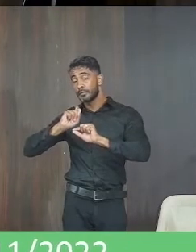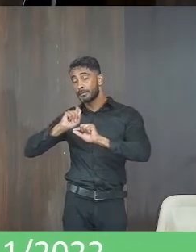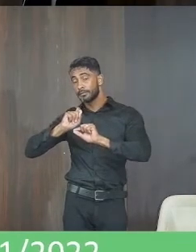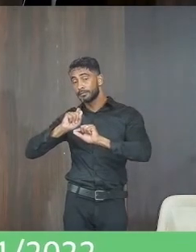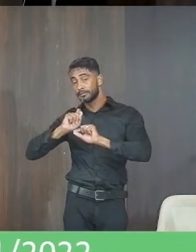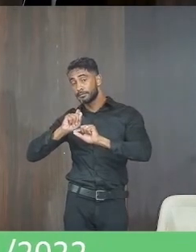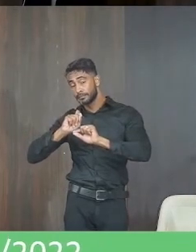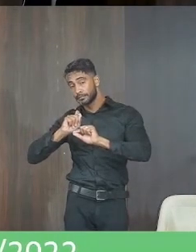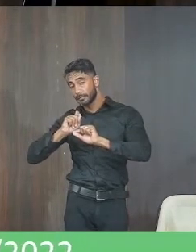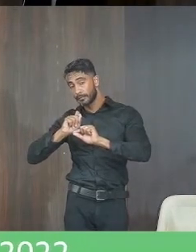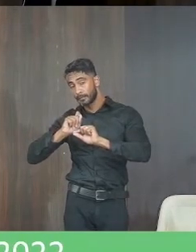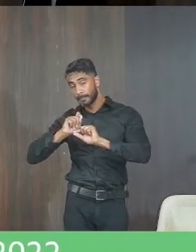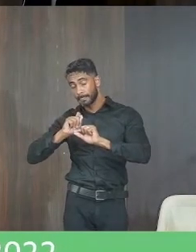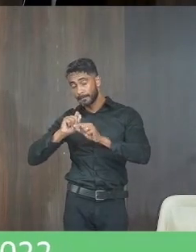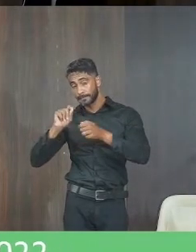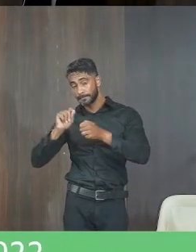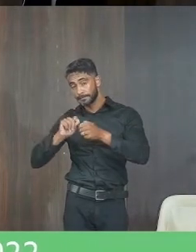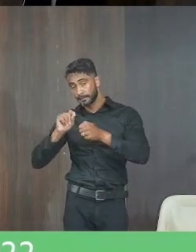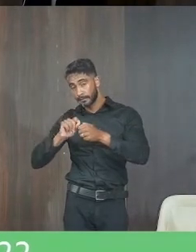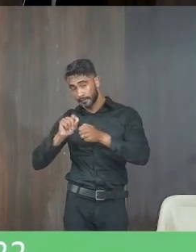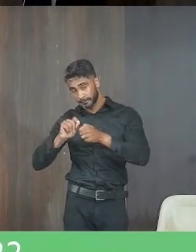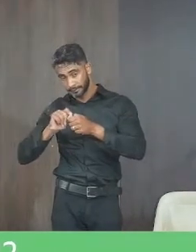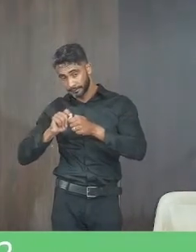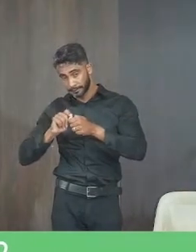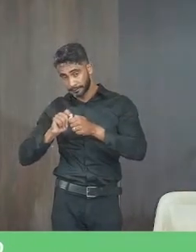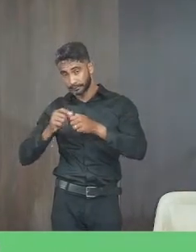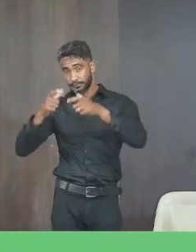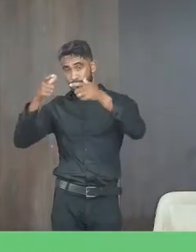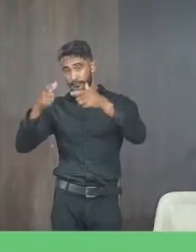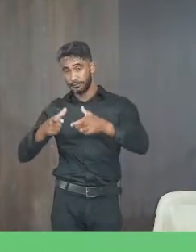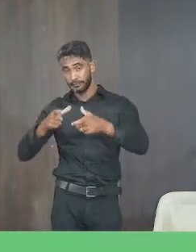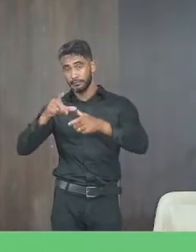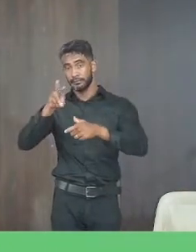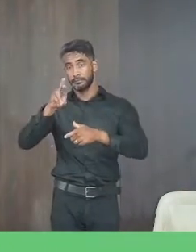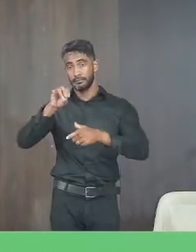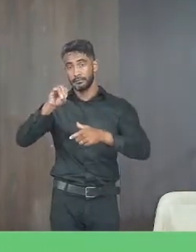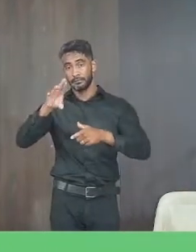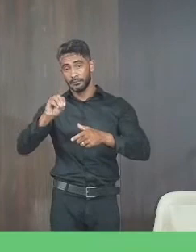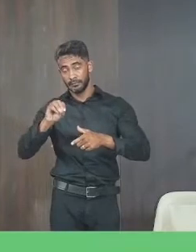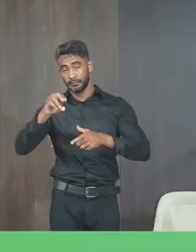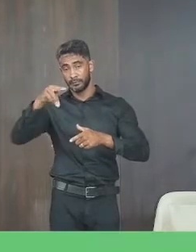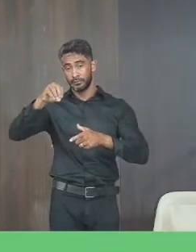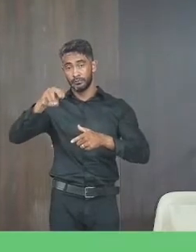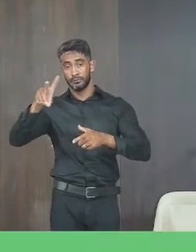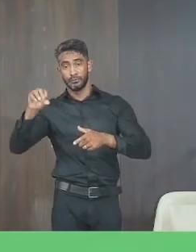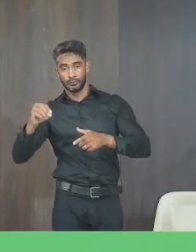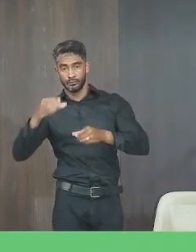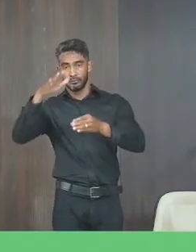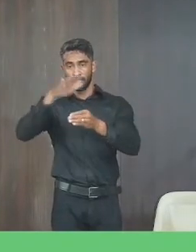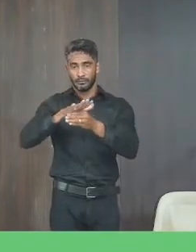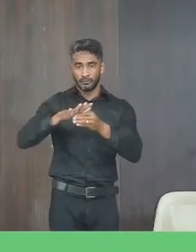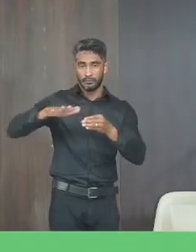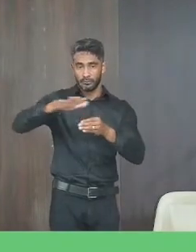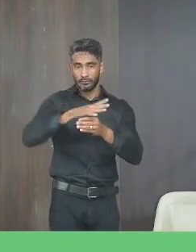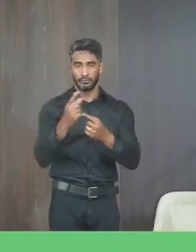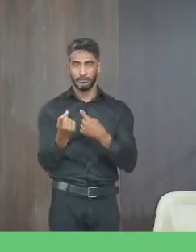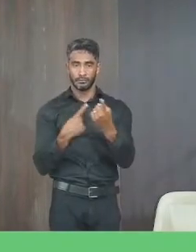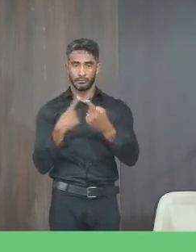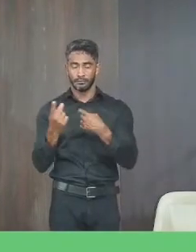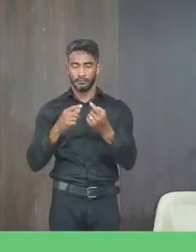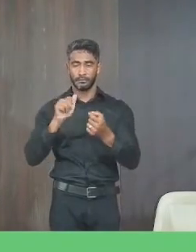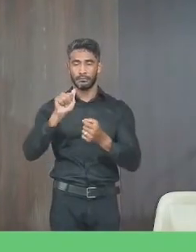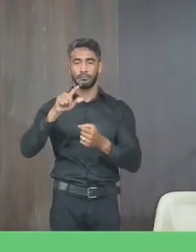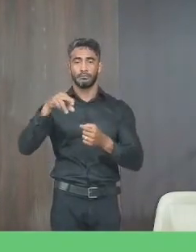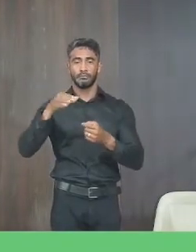as seguintes realizações ambas no bairro Rio Novo operação tapa buracos na rua Baldino de